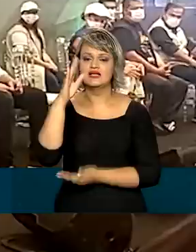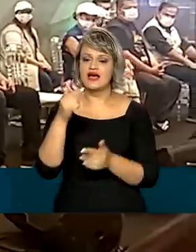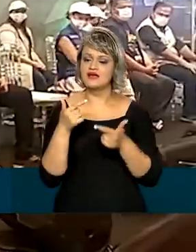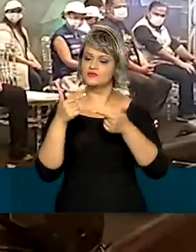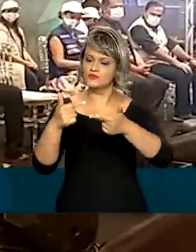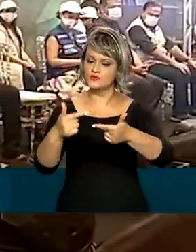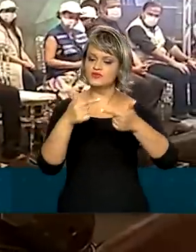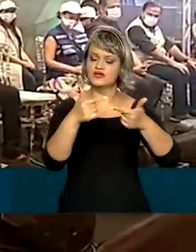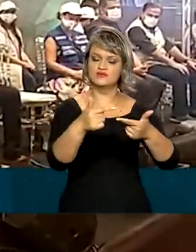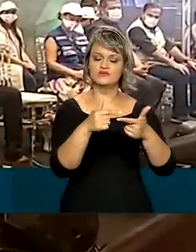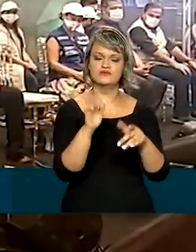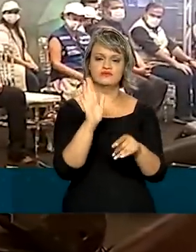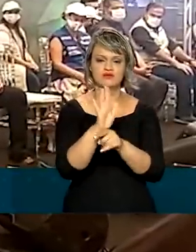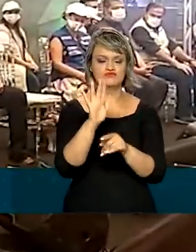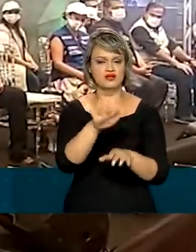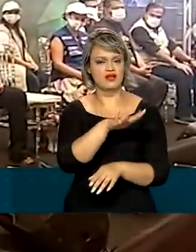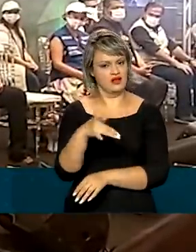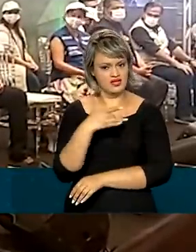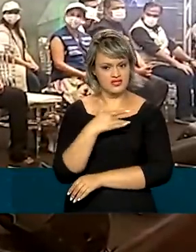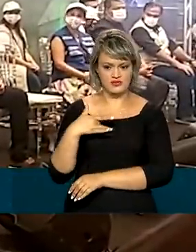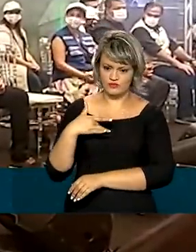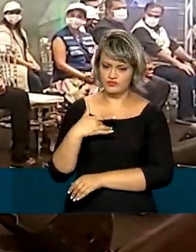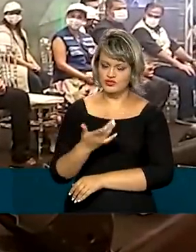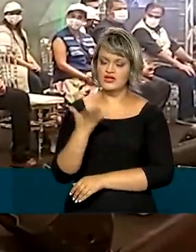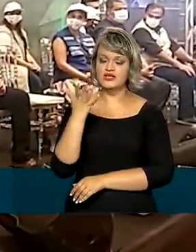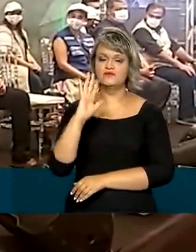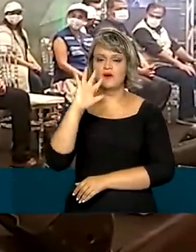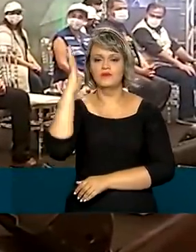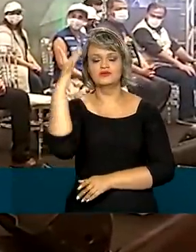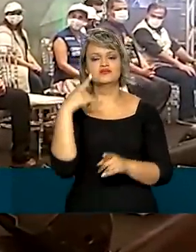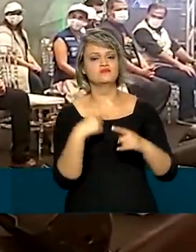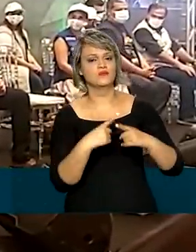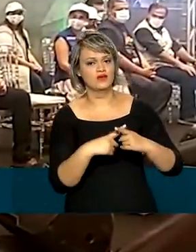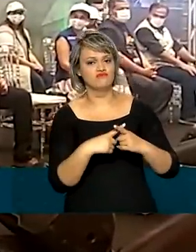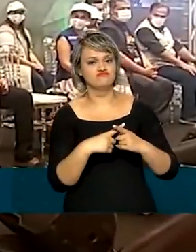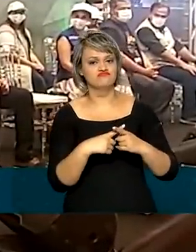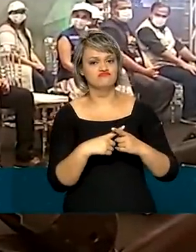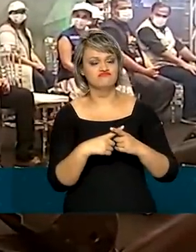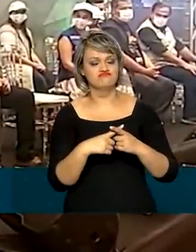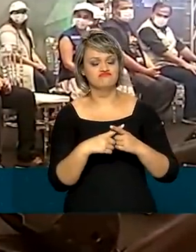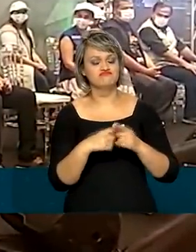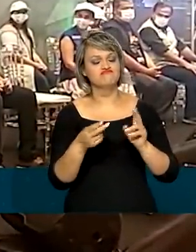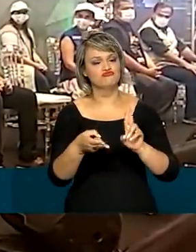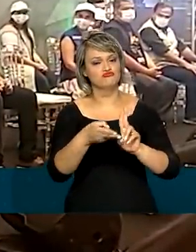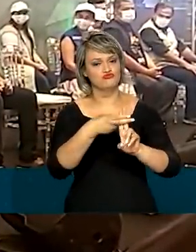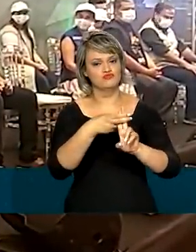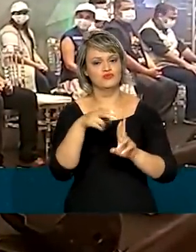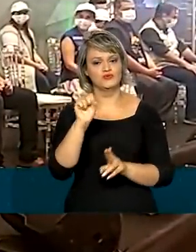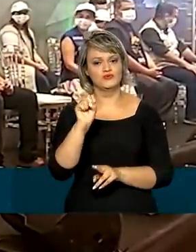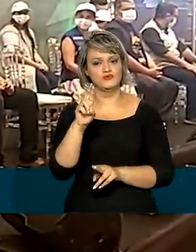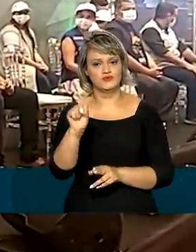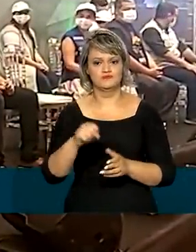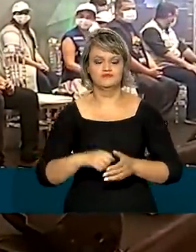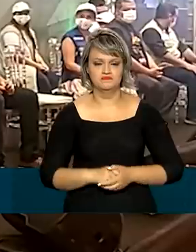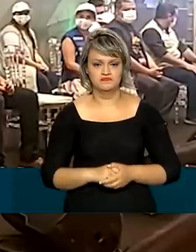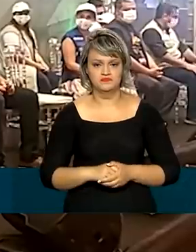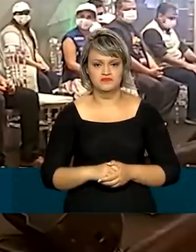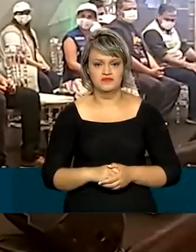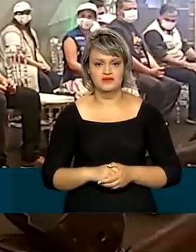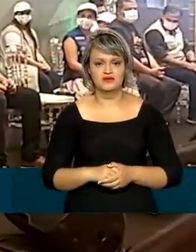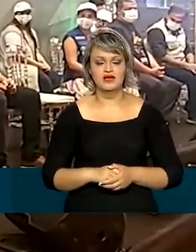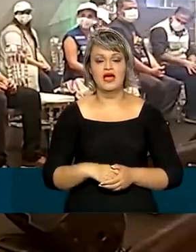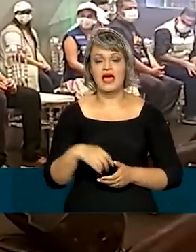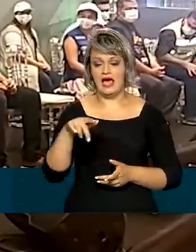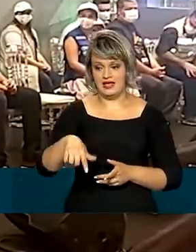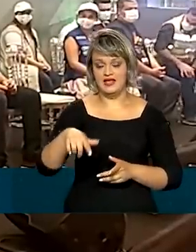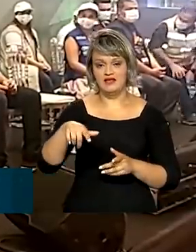ações de saúde. E isso se deve ao Sistema Único de Saúde. Assim como o